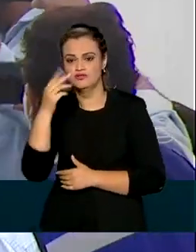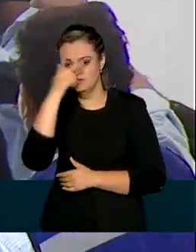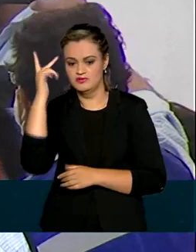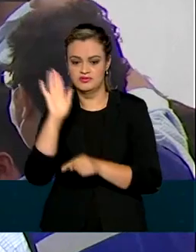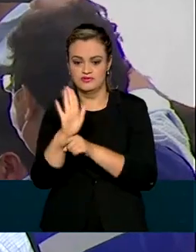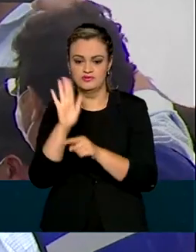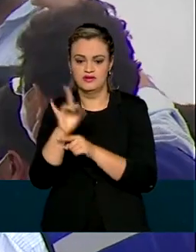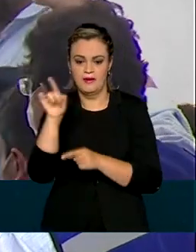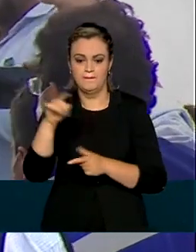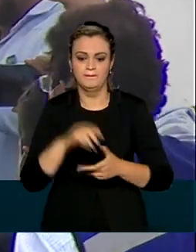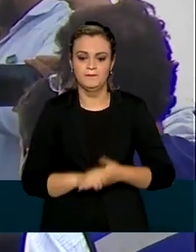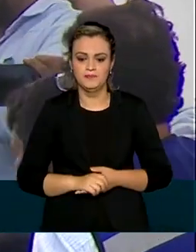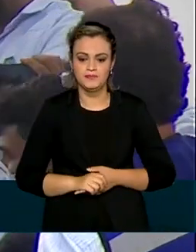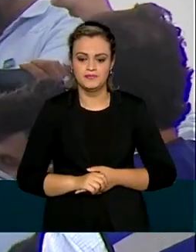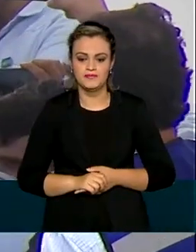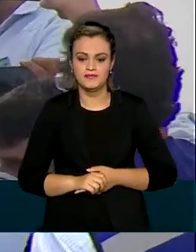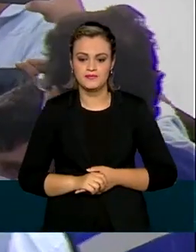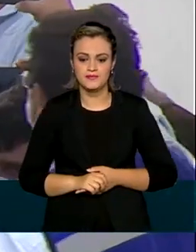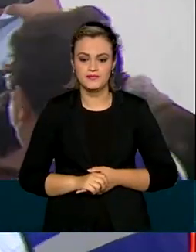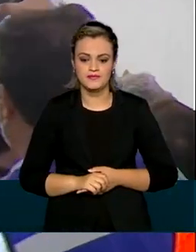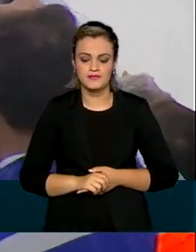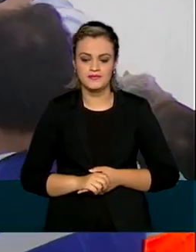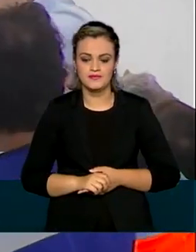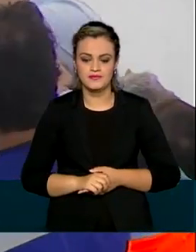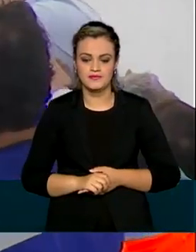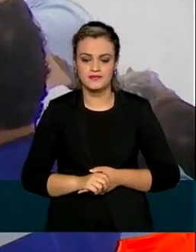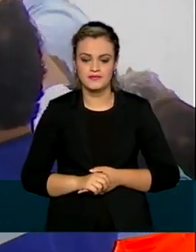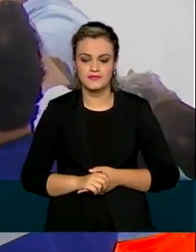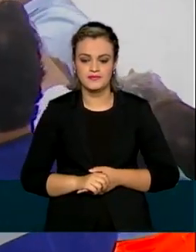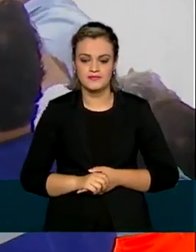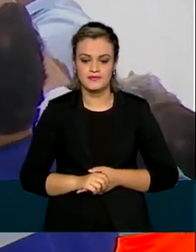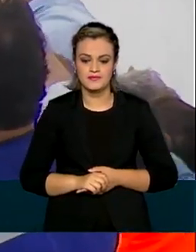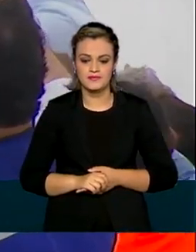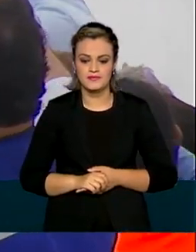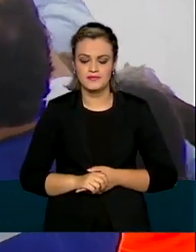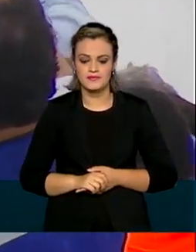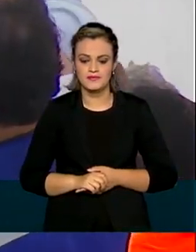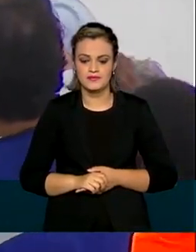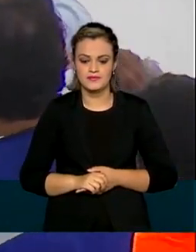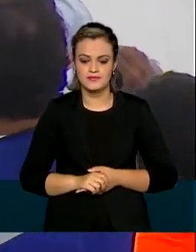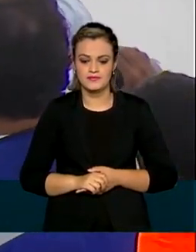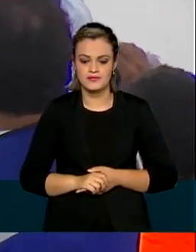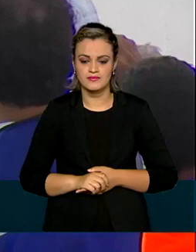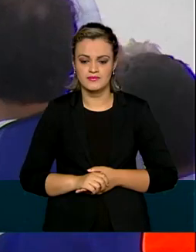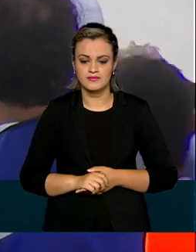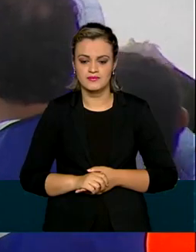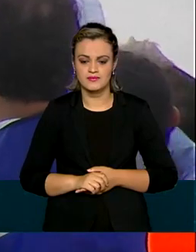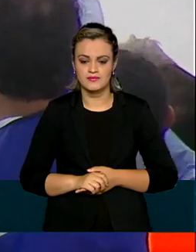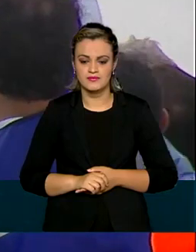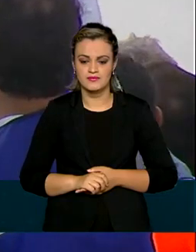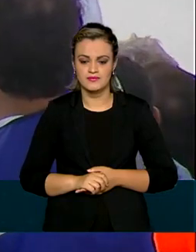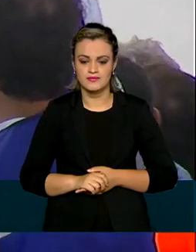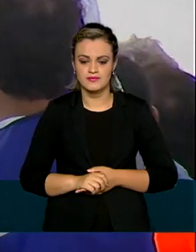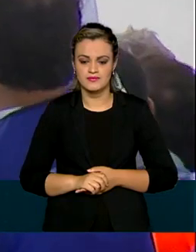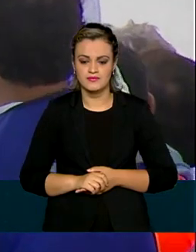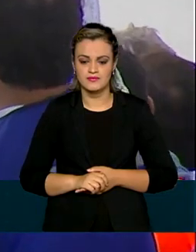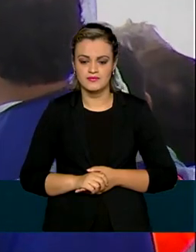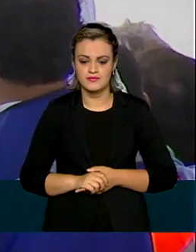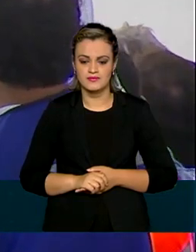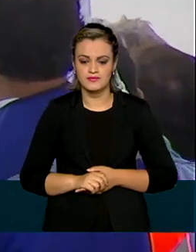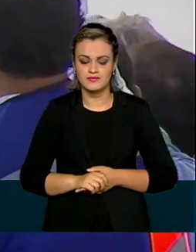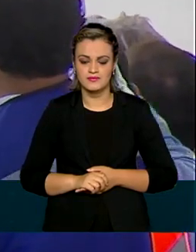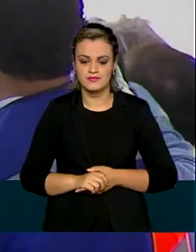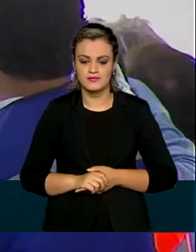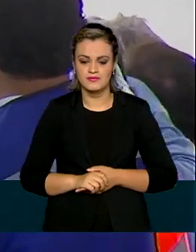Esta obra aqui no nosso estado de Alagoas é mais uma das tantas que, graças a Deus, estamos